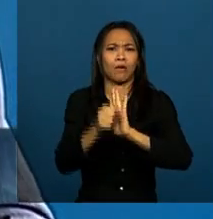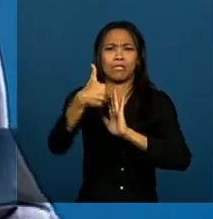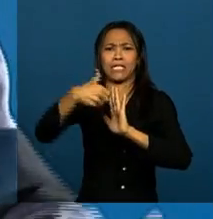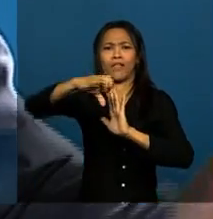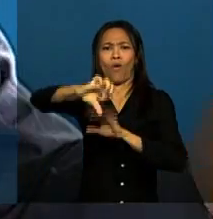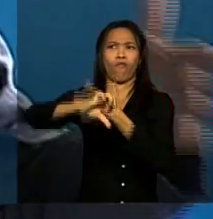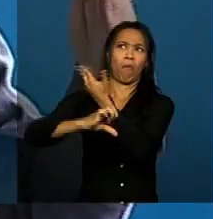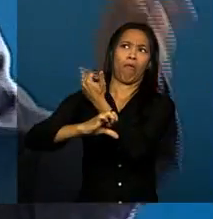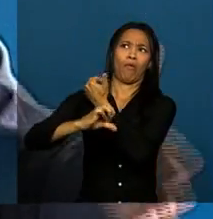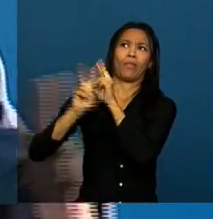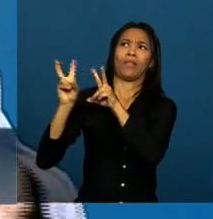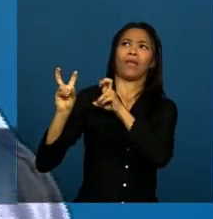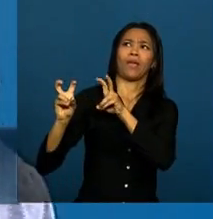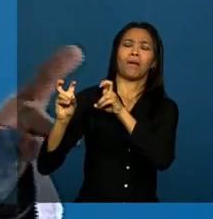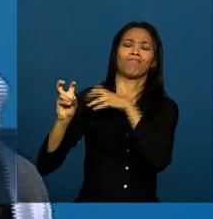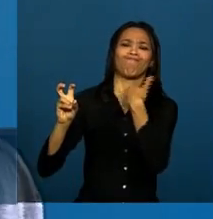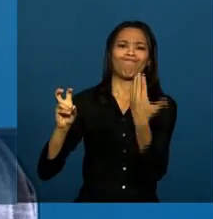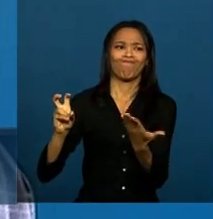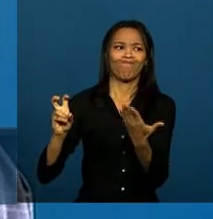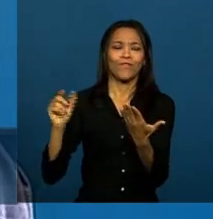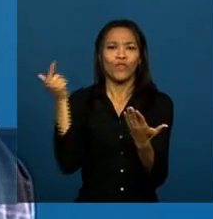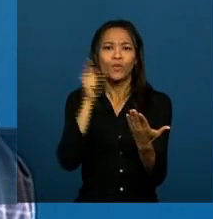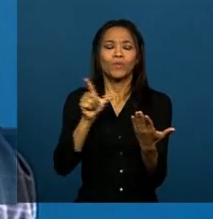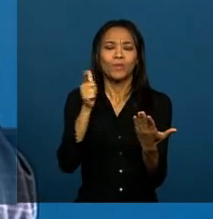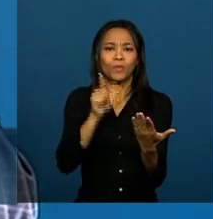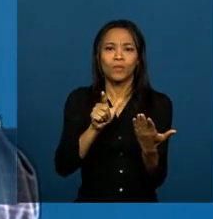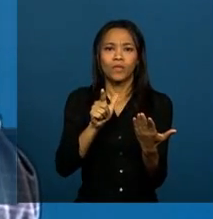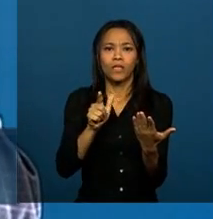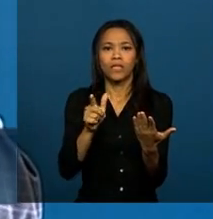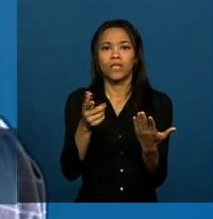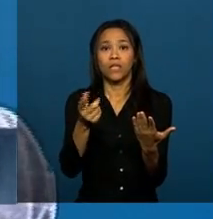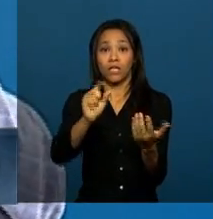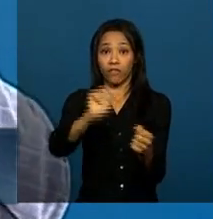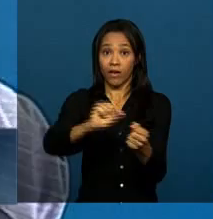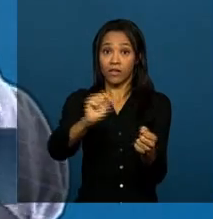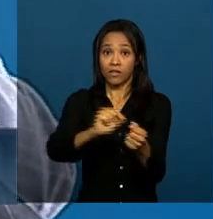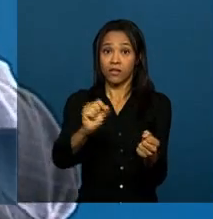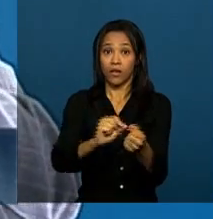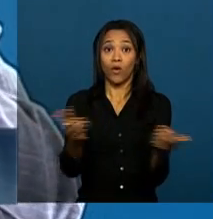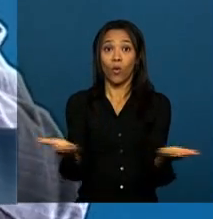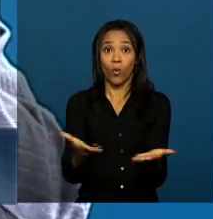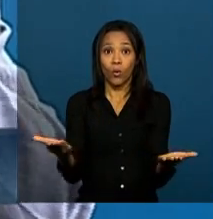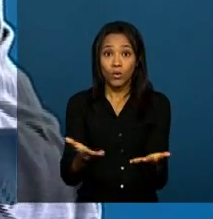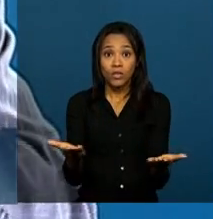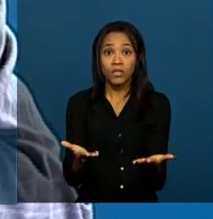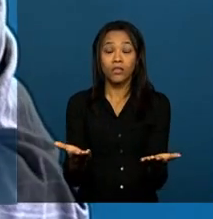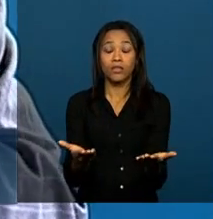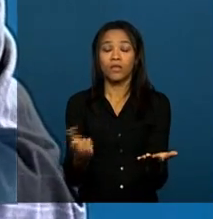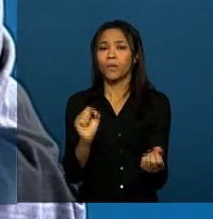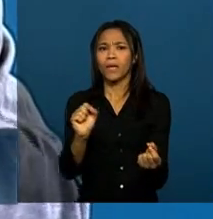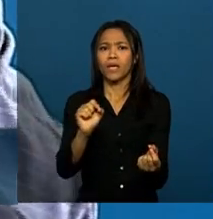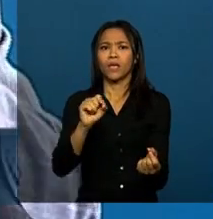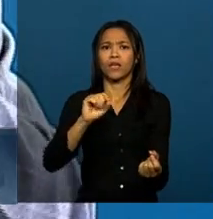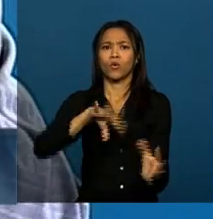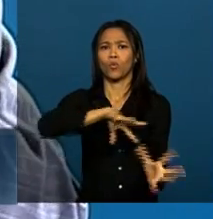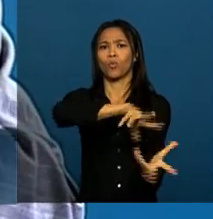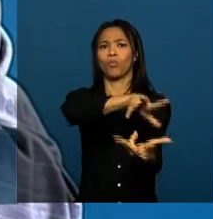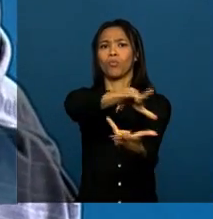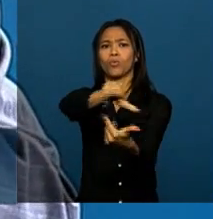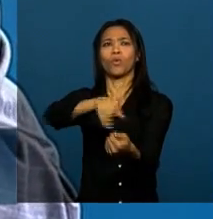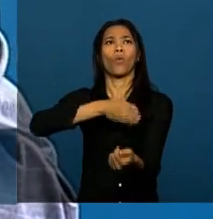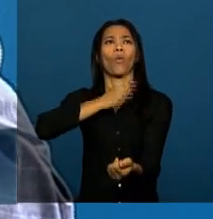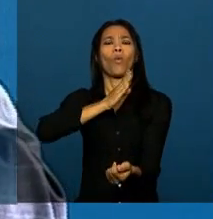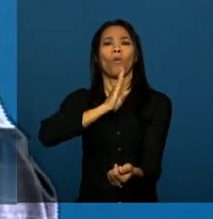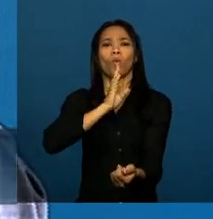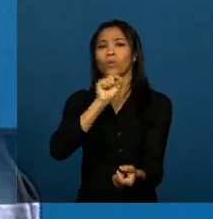e ao mesmo tempo foi capaz de produzir uma peça que é reconhecida no mundo inteiro como uma das legislações